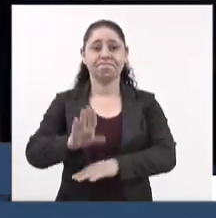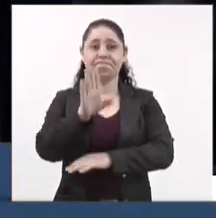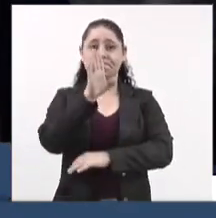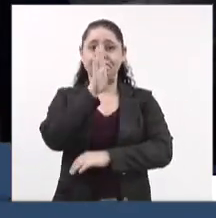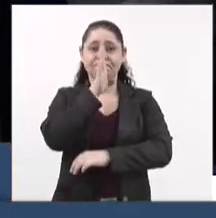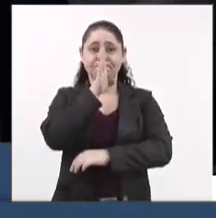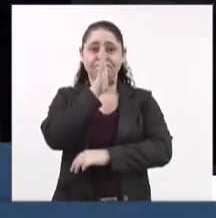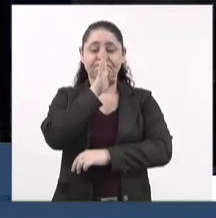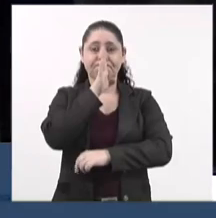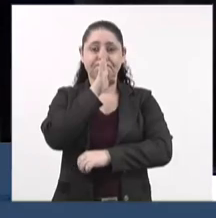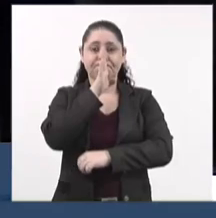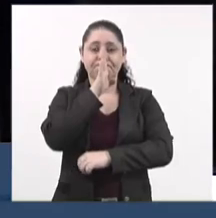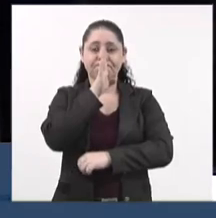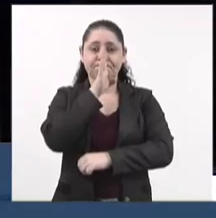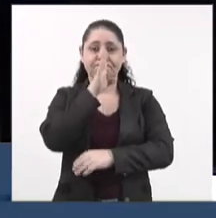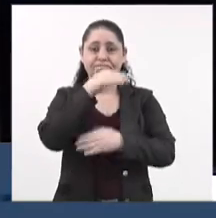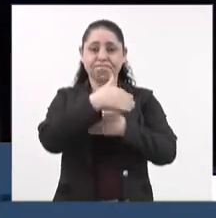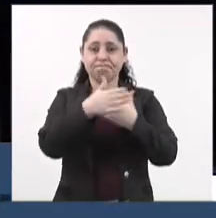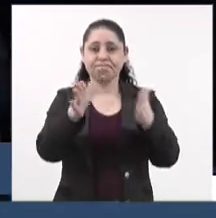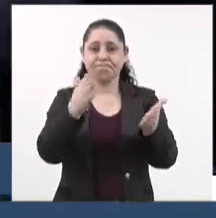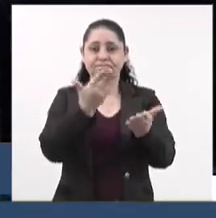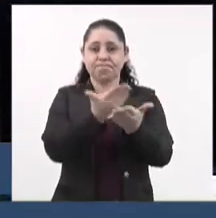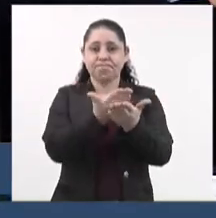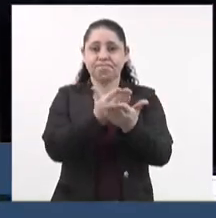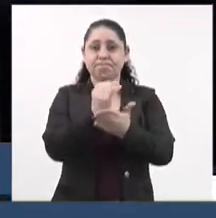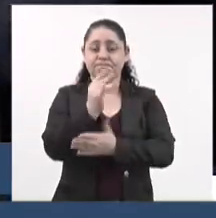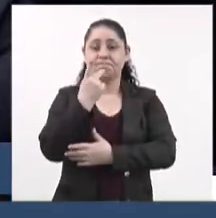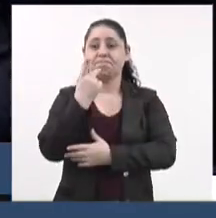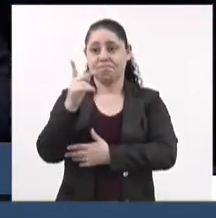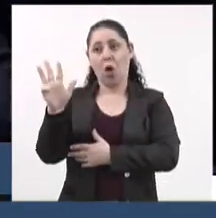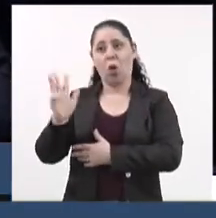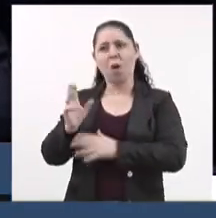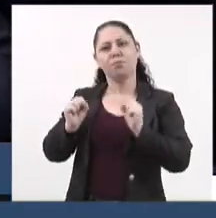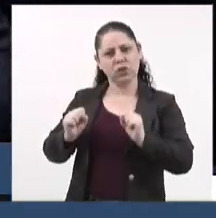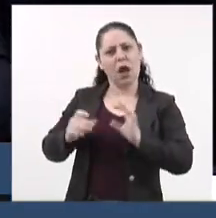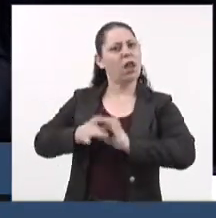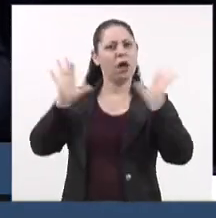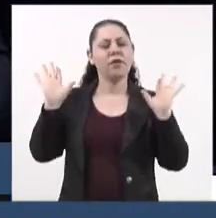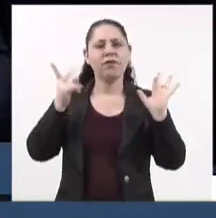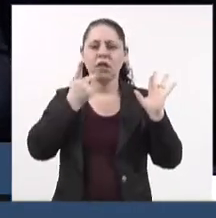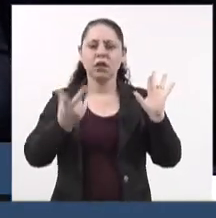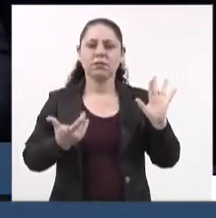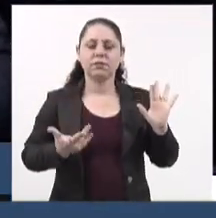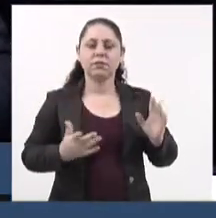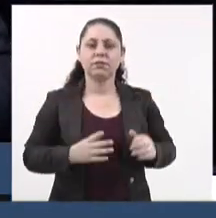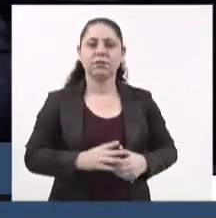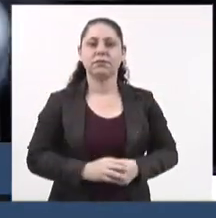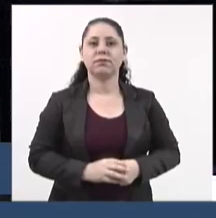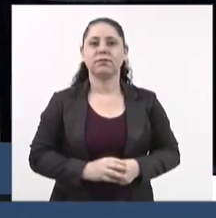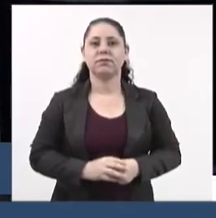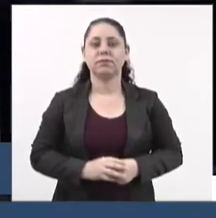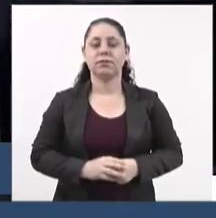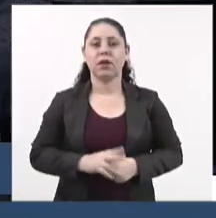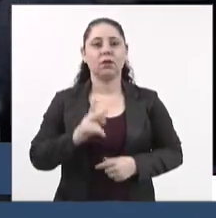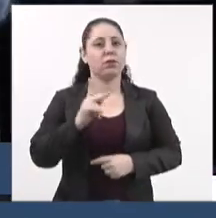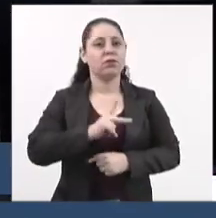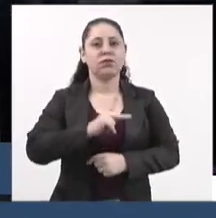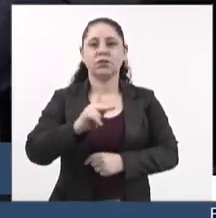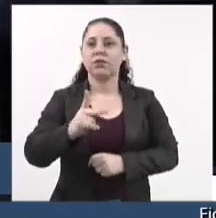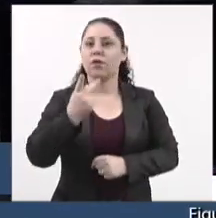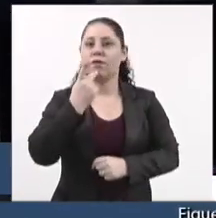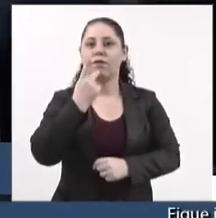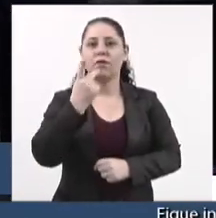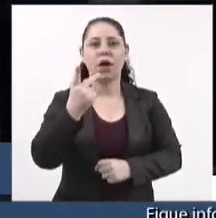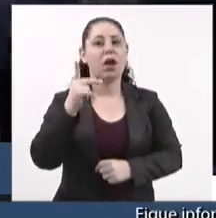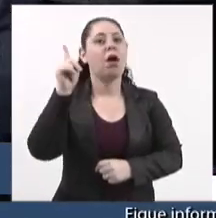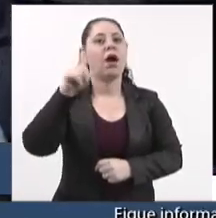lá na sala de aula quietinho. Se fosse falar do Lula, podia falar. A professora falou que